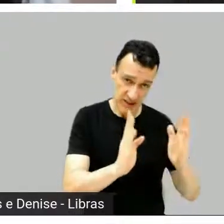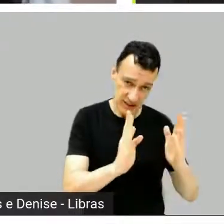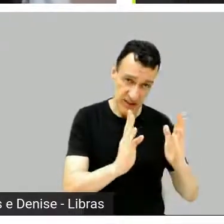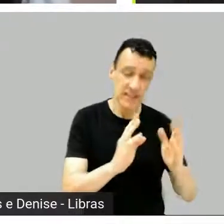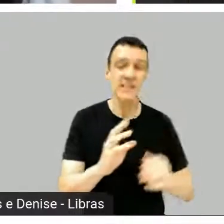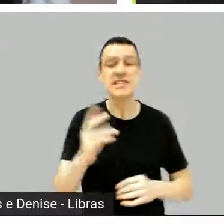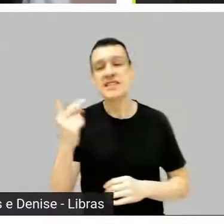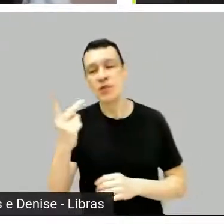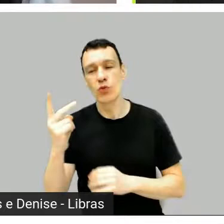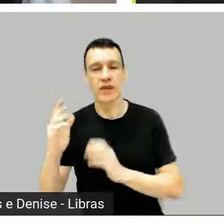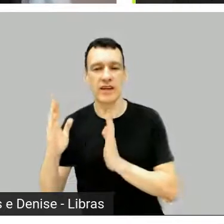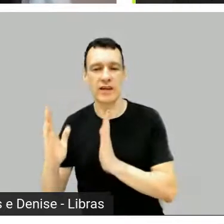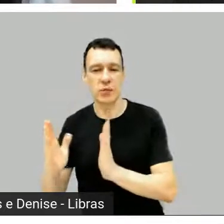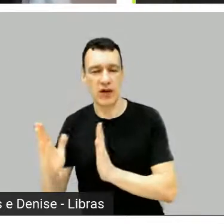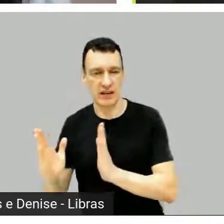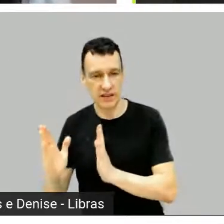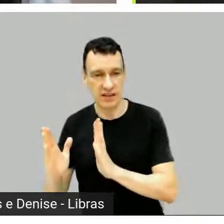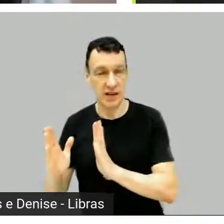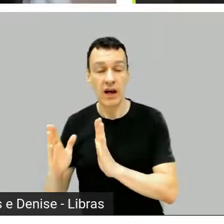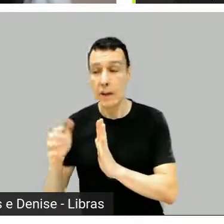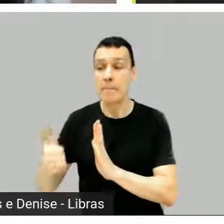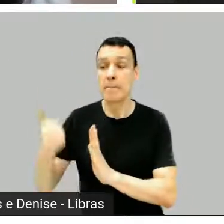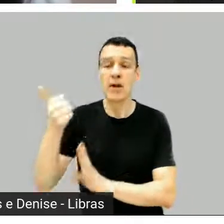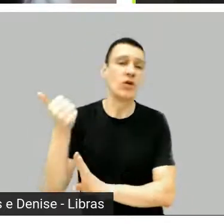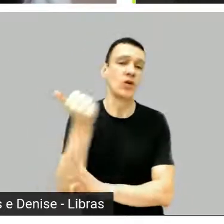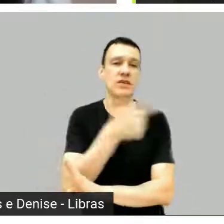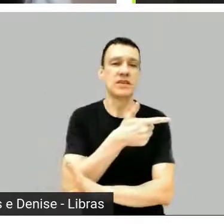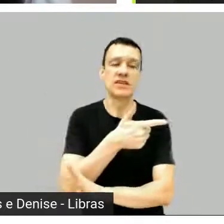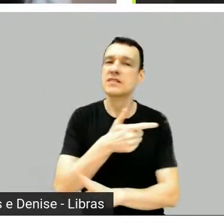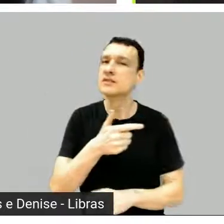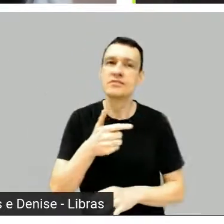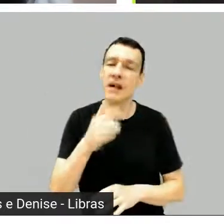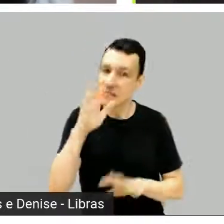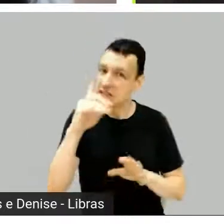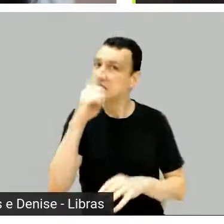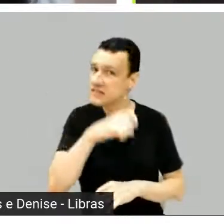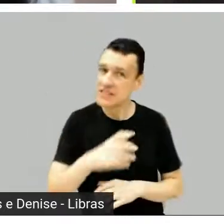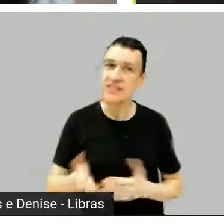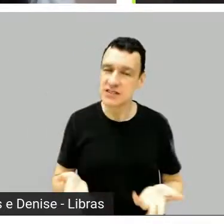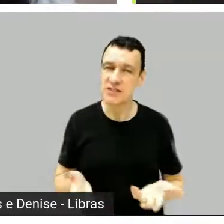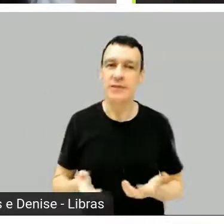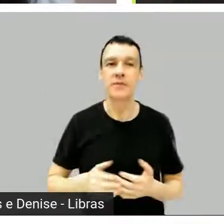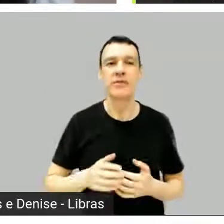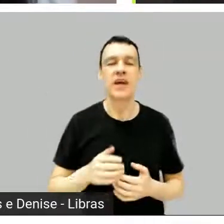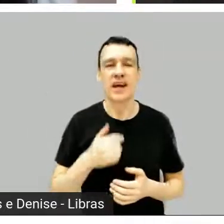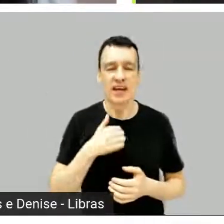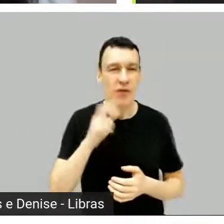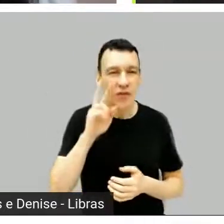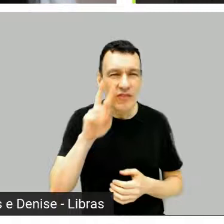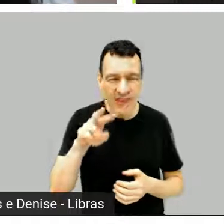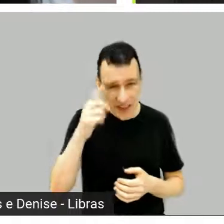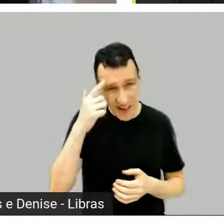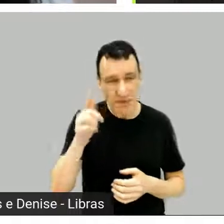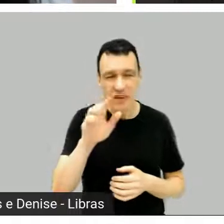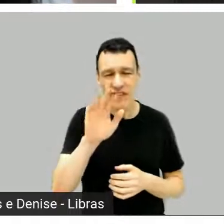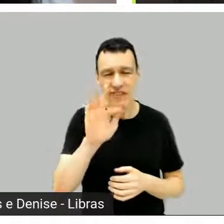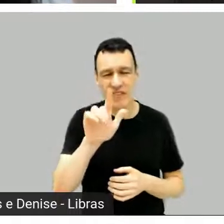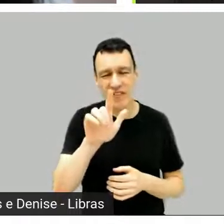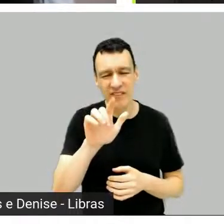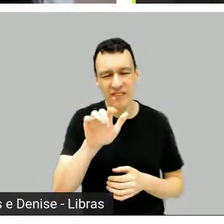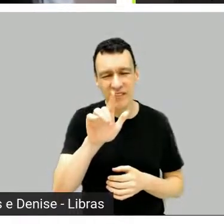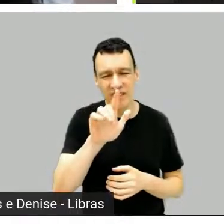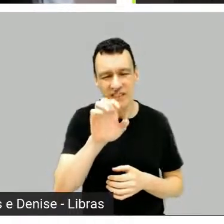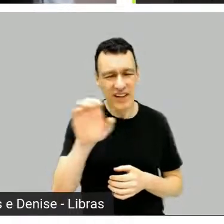acho que eu consigo pensar, sei lá, em flipbag, talvez, que eu acho que, pô,